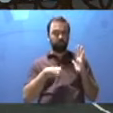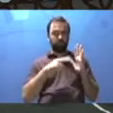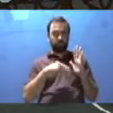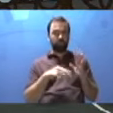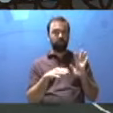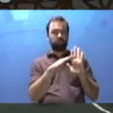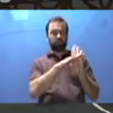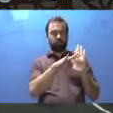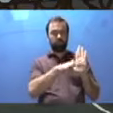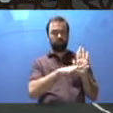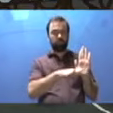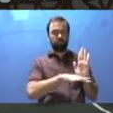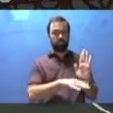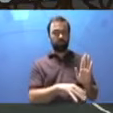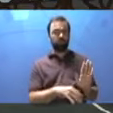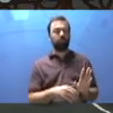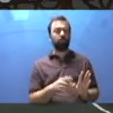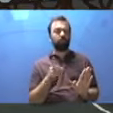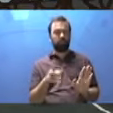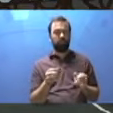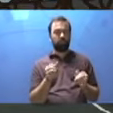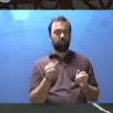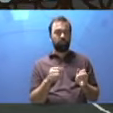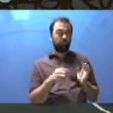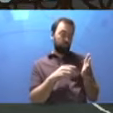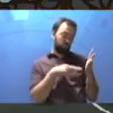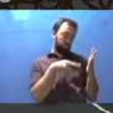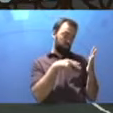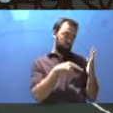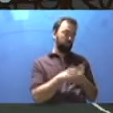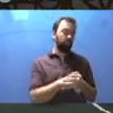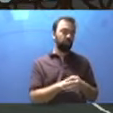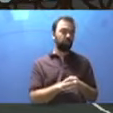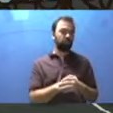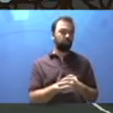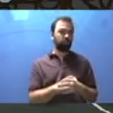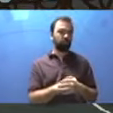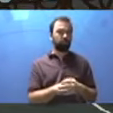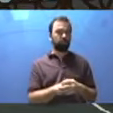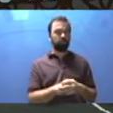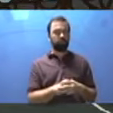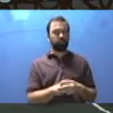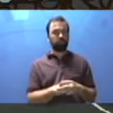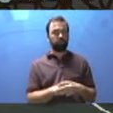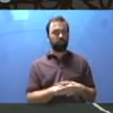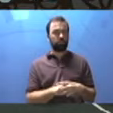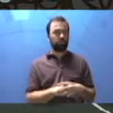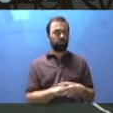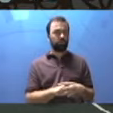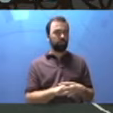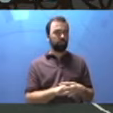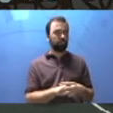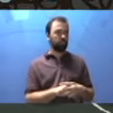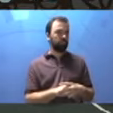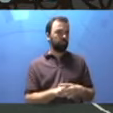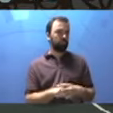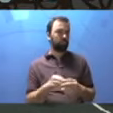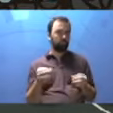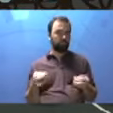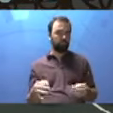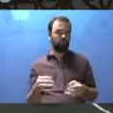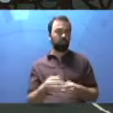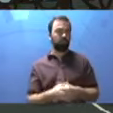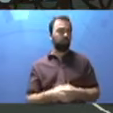pra vocês os passo a passo. Vocês vão acompanhar na postila. Olha ali. Eu fiz a minha. Pra mostrar pra vocês.